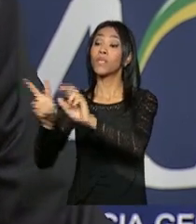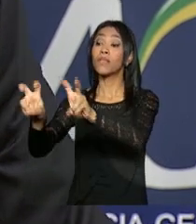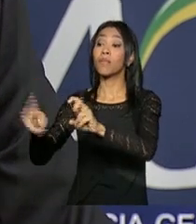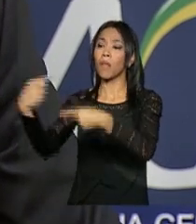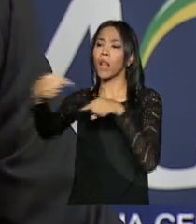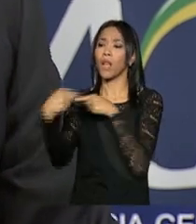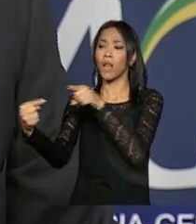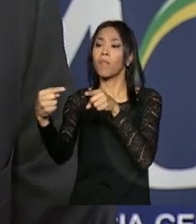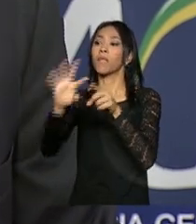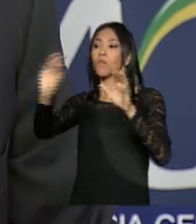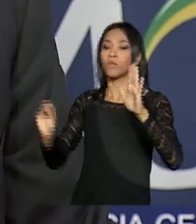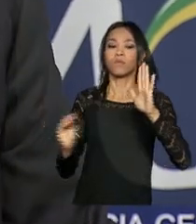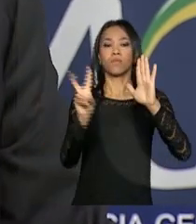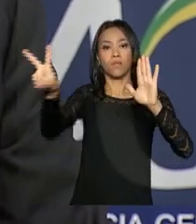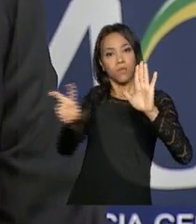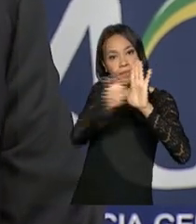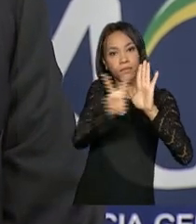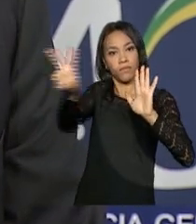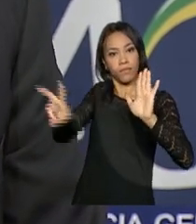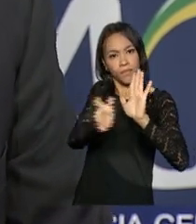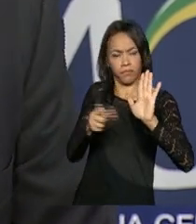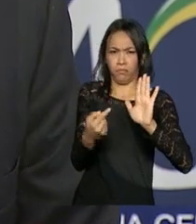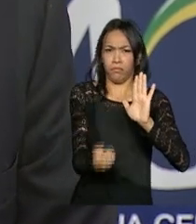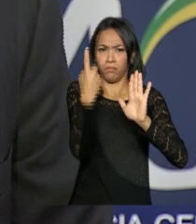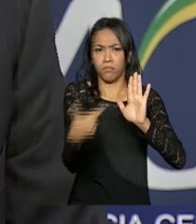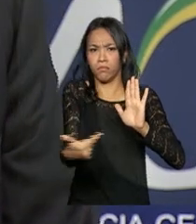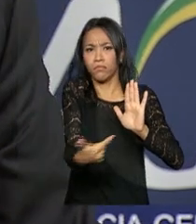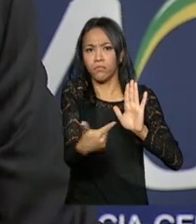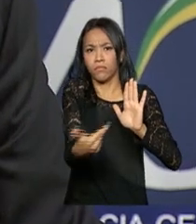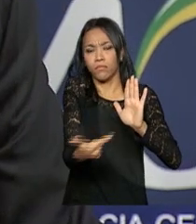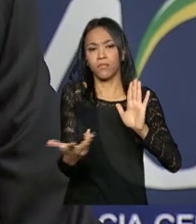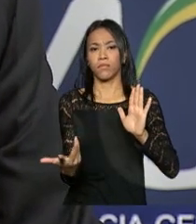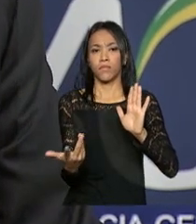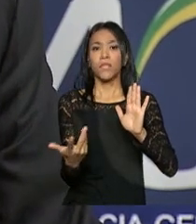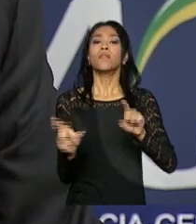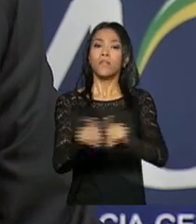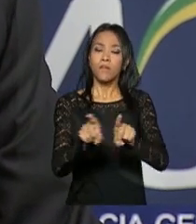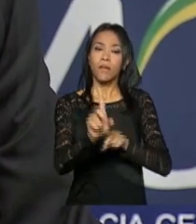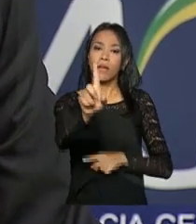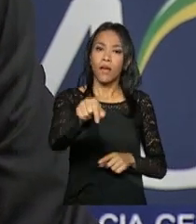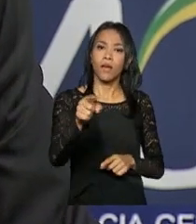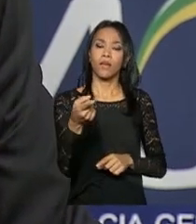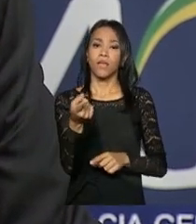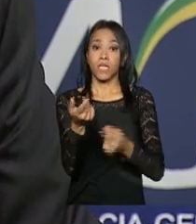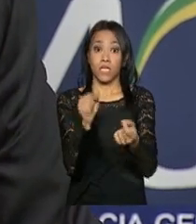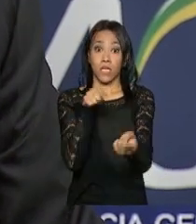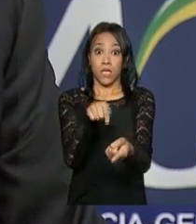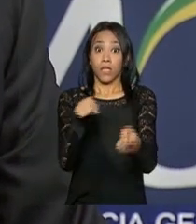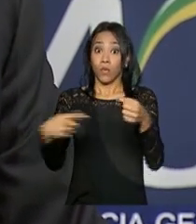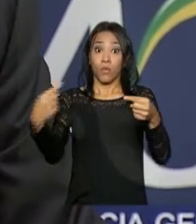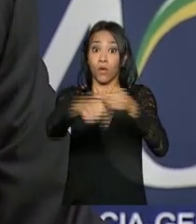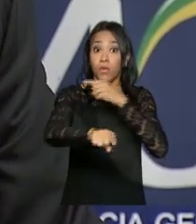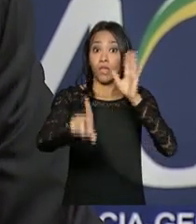denúncias. É nulo porque se criaram fases que absolutamente são descompassadas com aquilo que está previsto na legislação